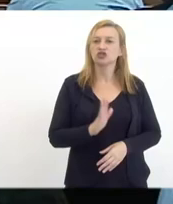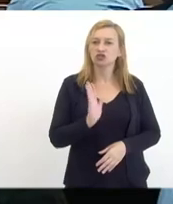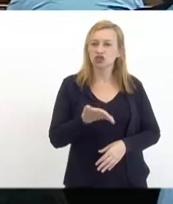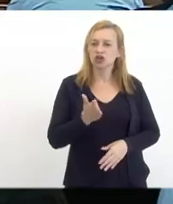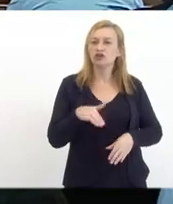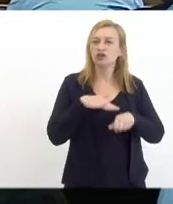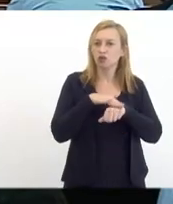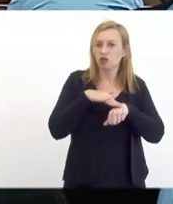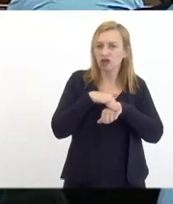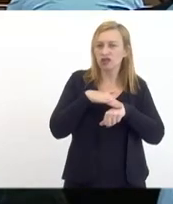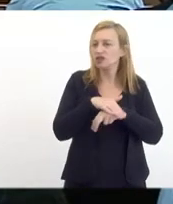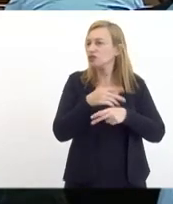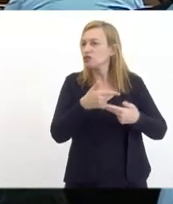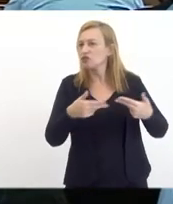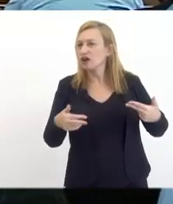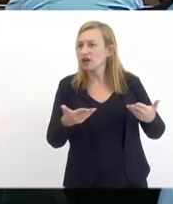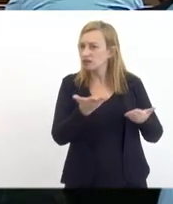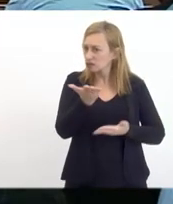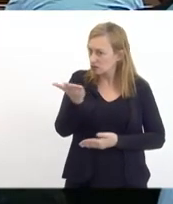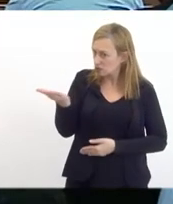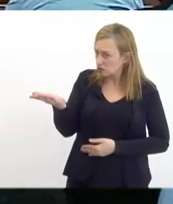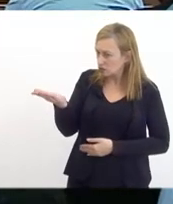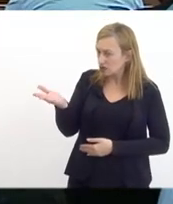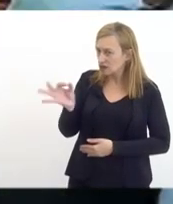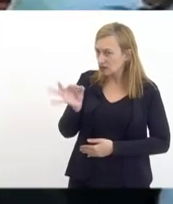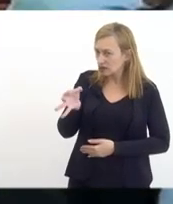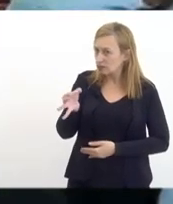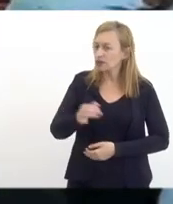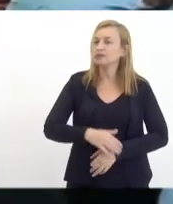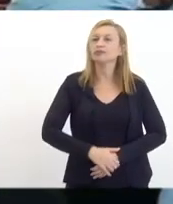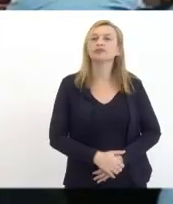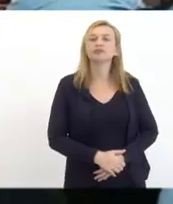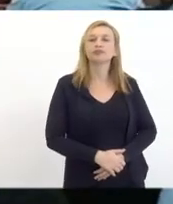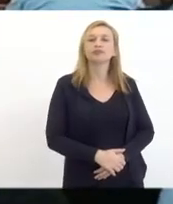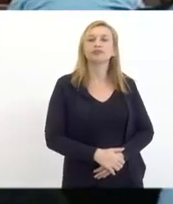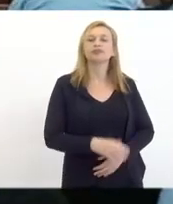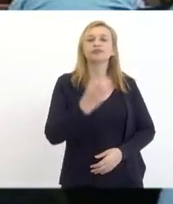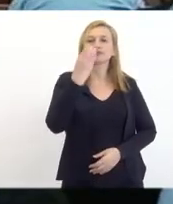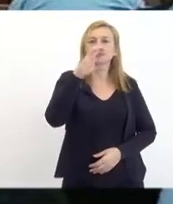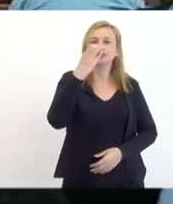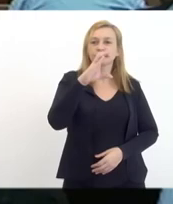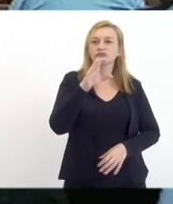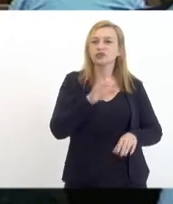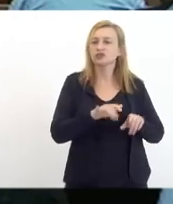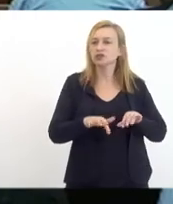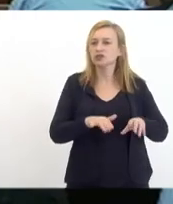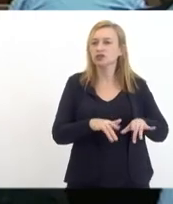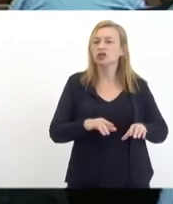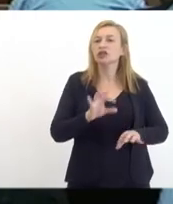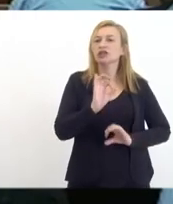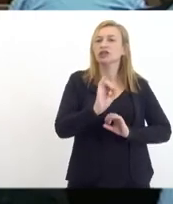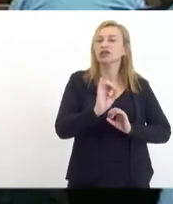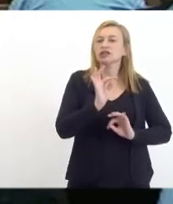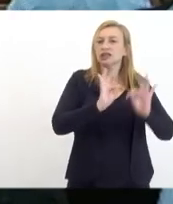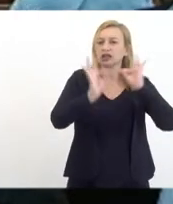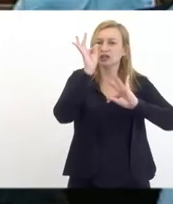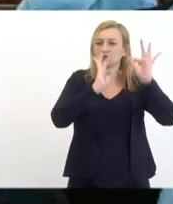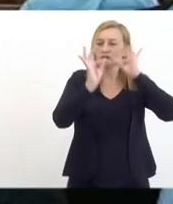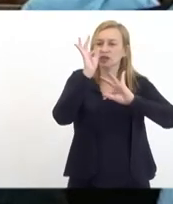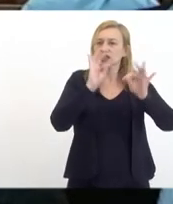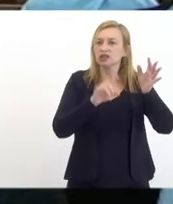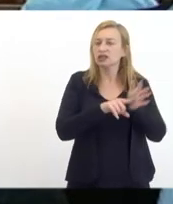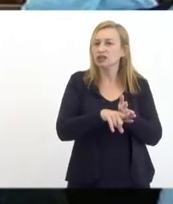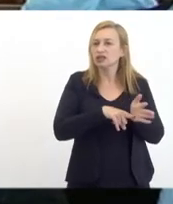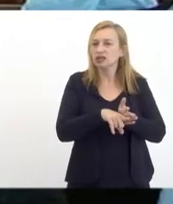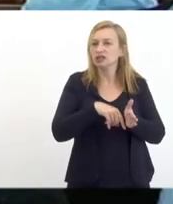vem conversando com vários dos senhores inclusive ciência da computação e tecnologia em análise e desenvolvimento